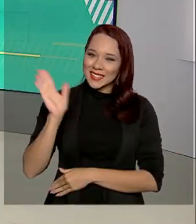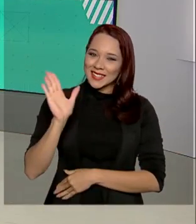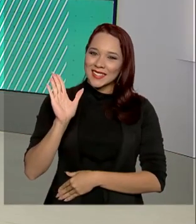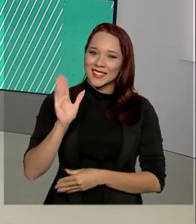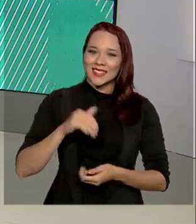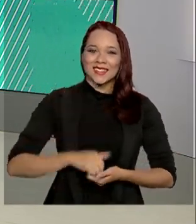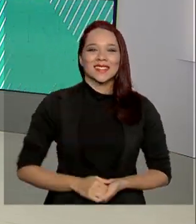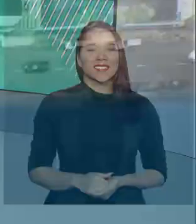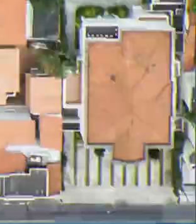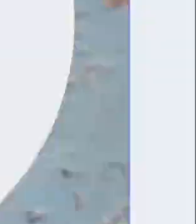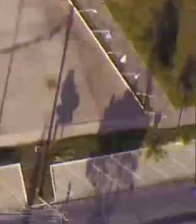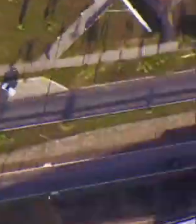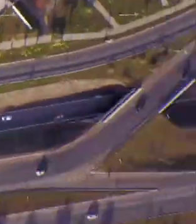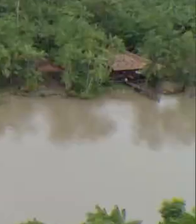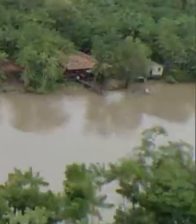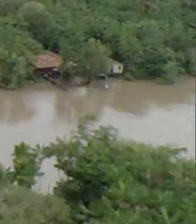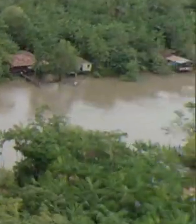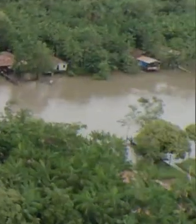próxima edição.